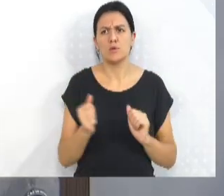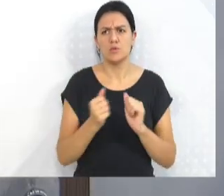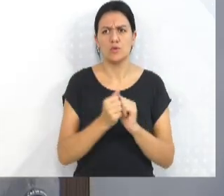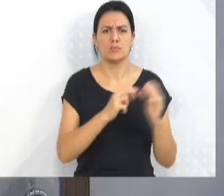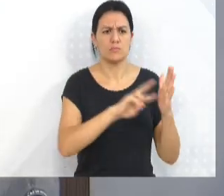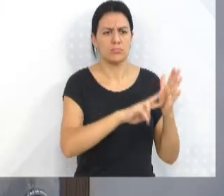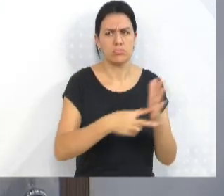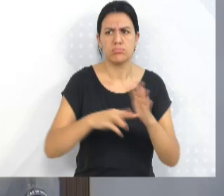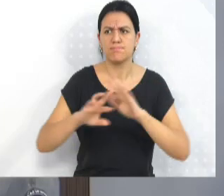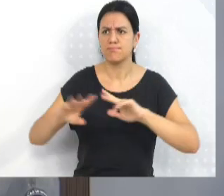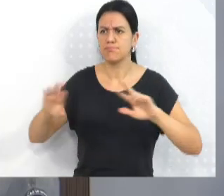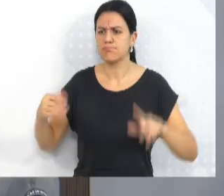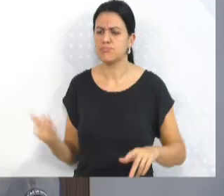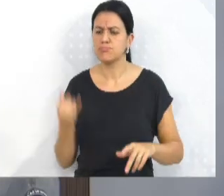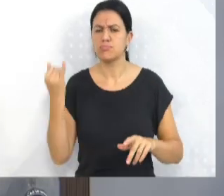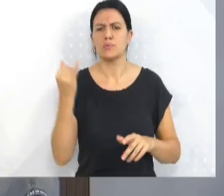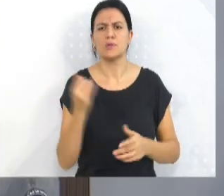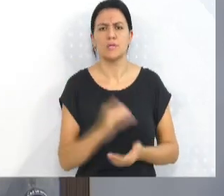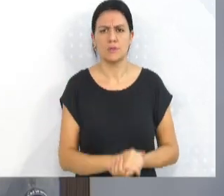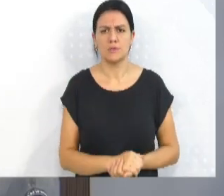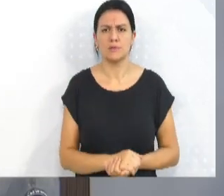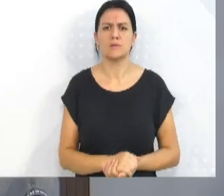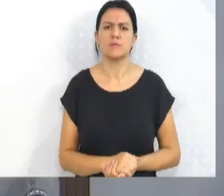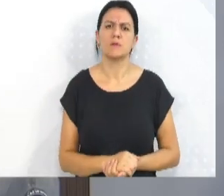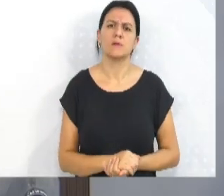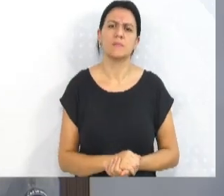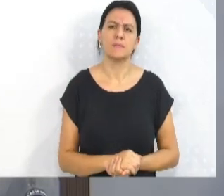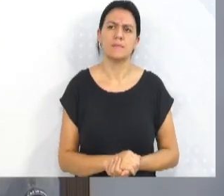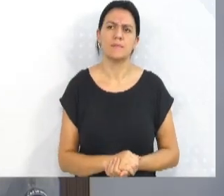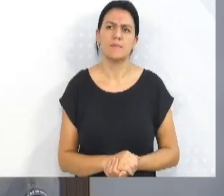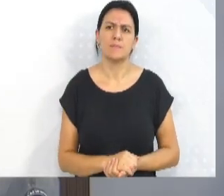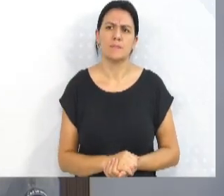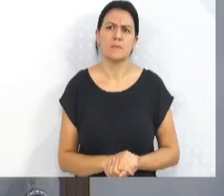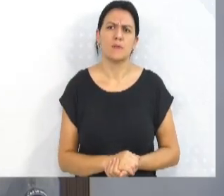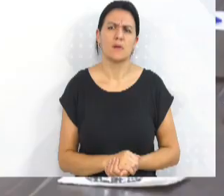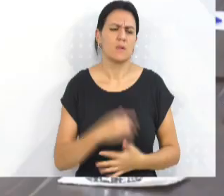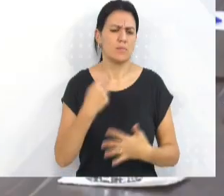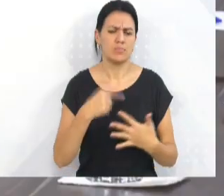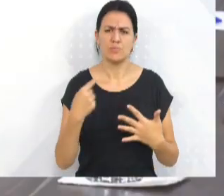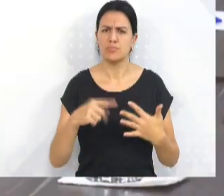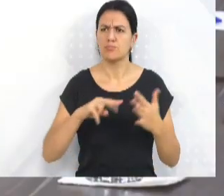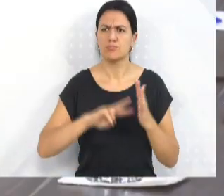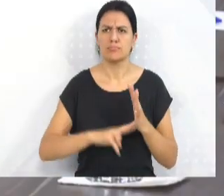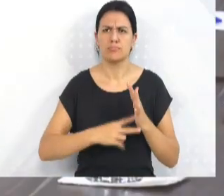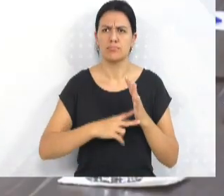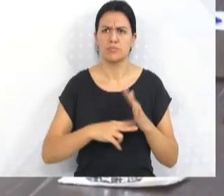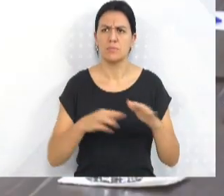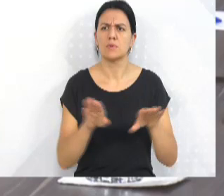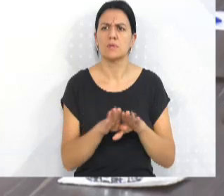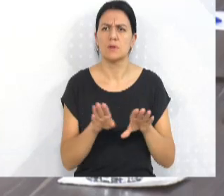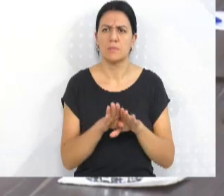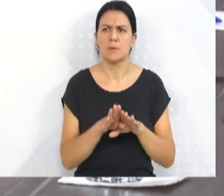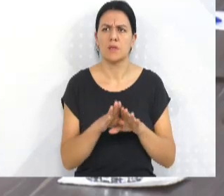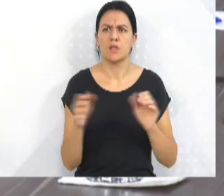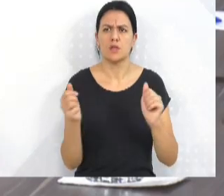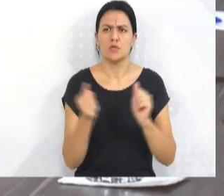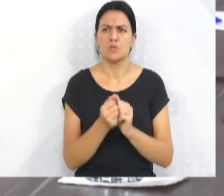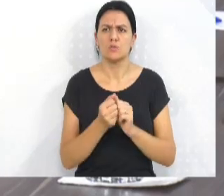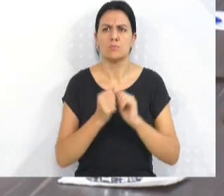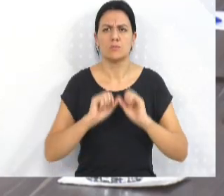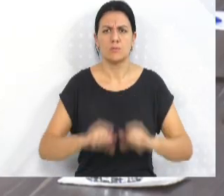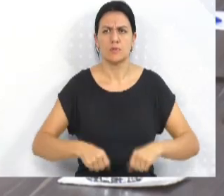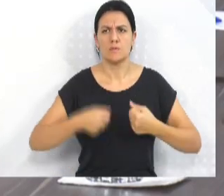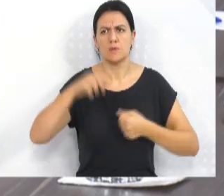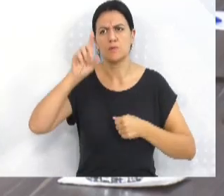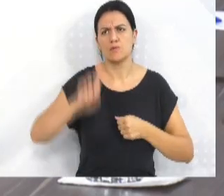sindicatos importantes aqui do nosso município, o Sintraceb, o Sintrafite, outros sindicatos aqui que também estão sempre na luta pelo